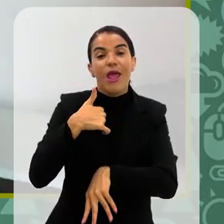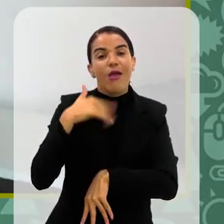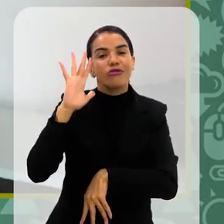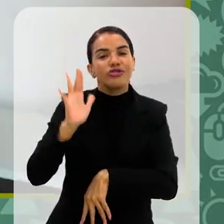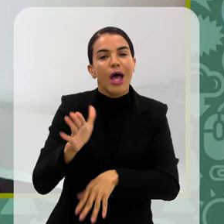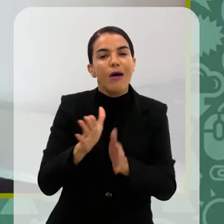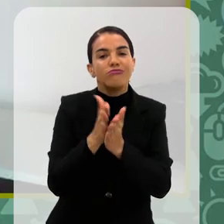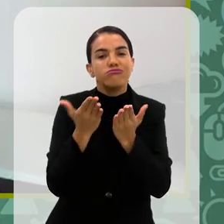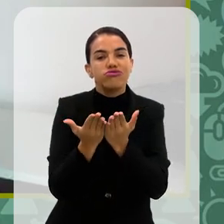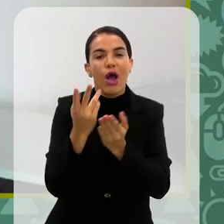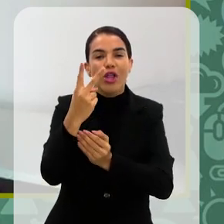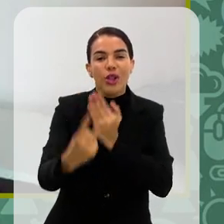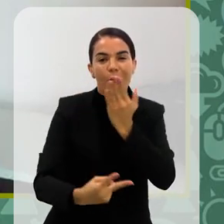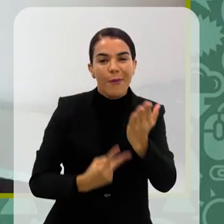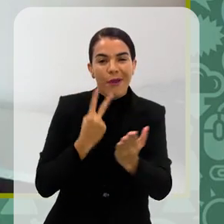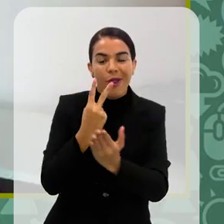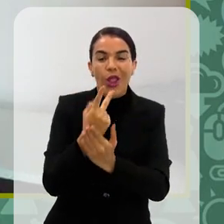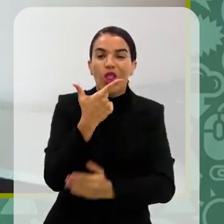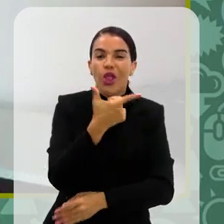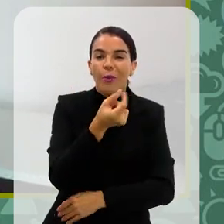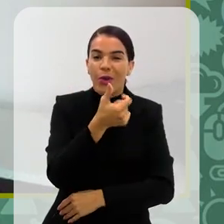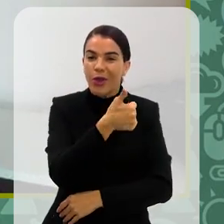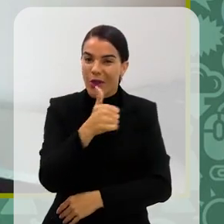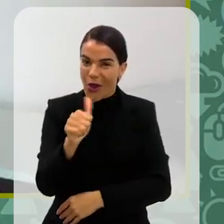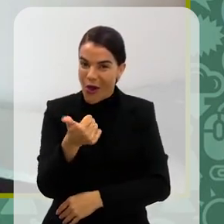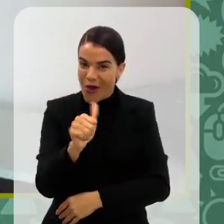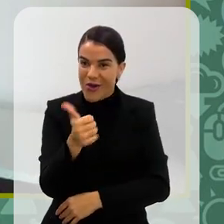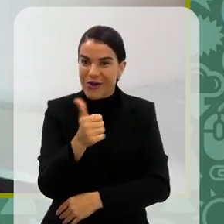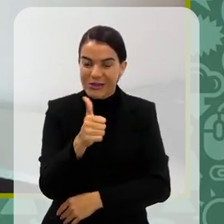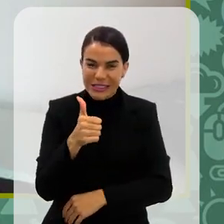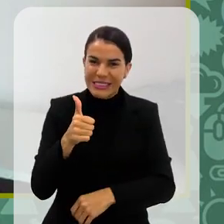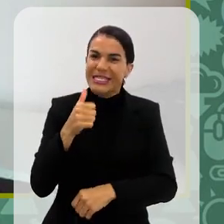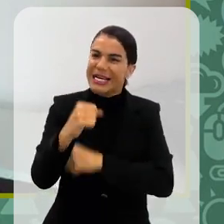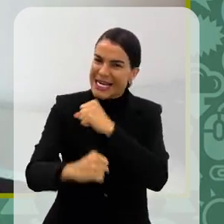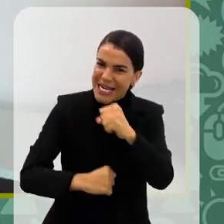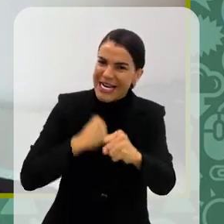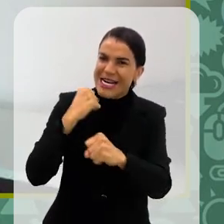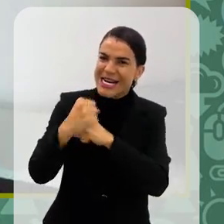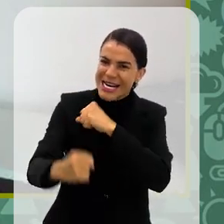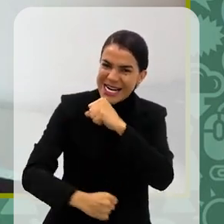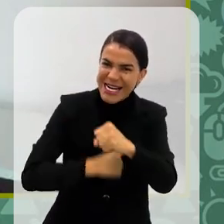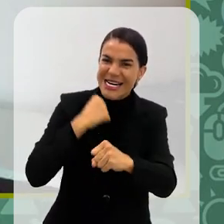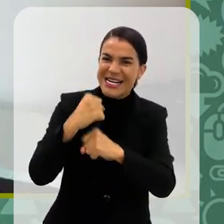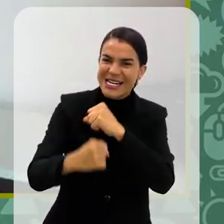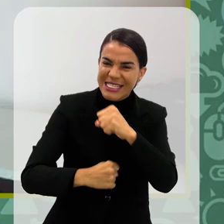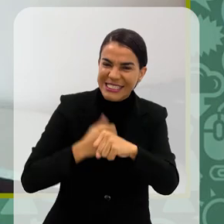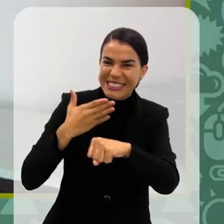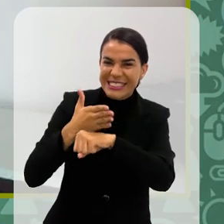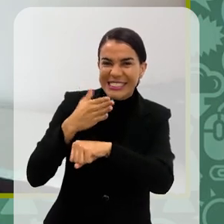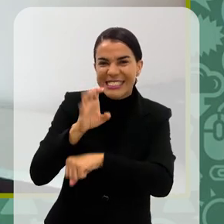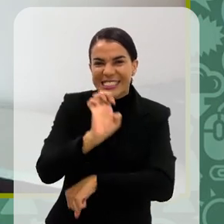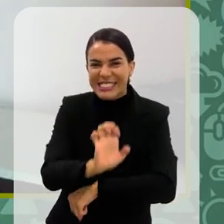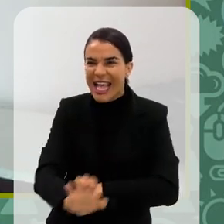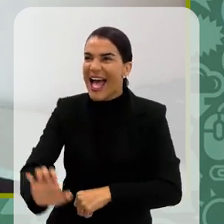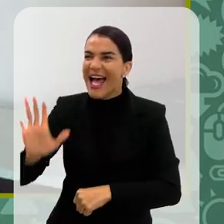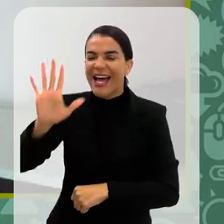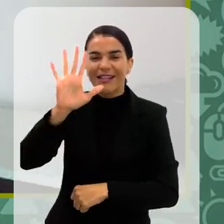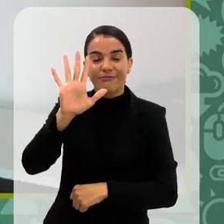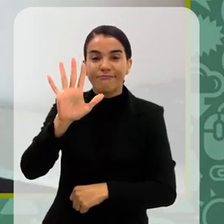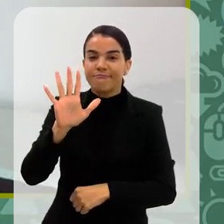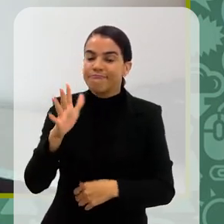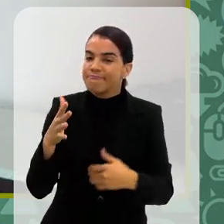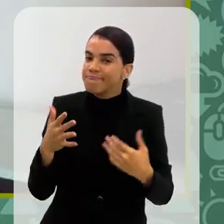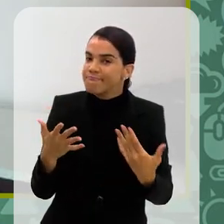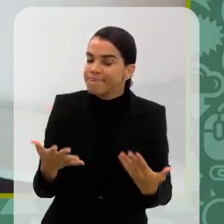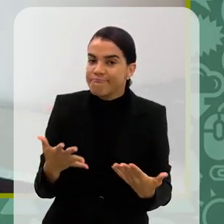Eu faço Bienal desde 2011, que é minha primeira Bienal. Todos os anos faço Rio e São Paulo, já fiz outros estados. E eu